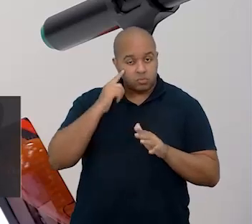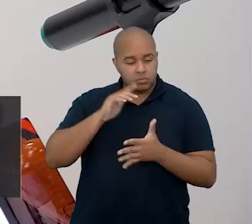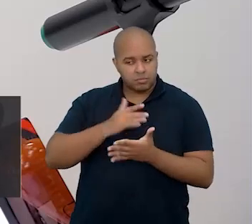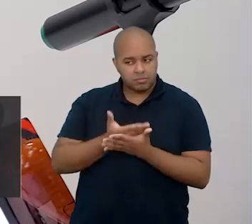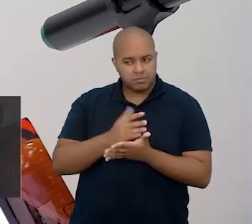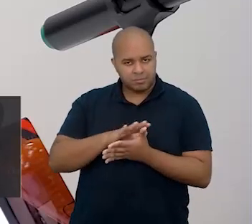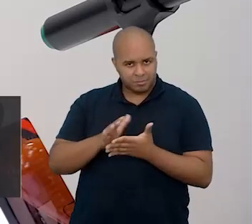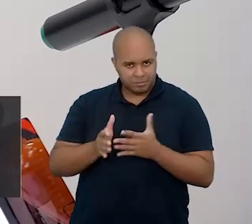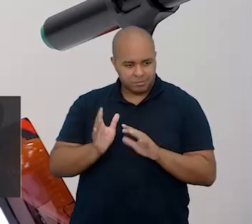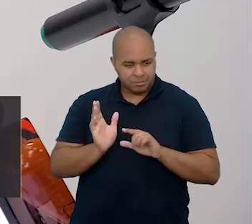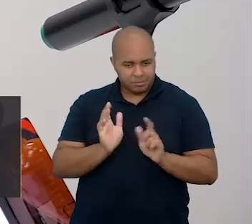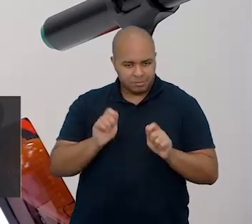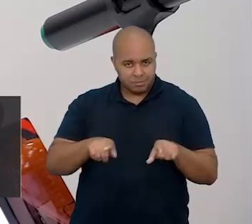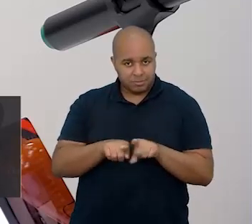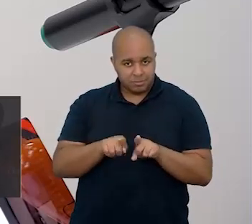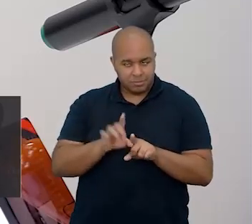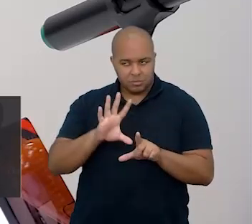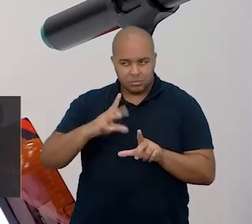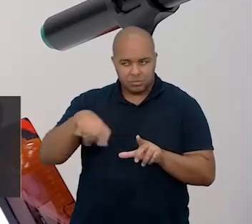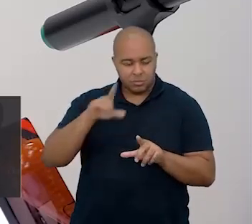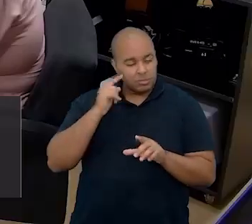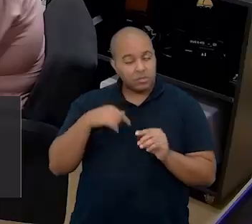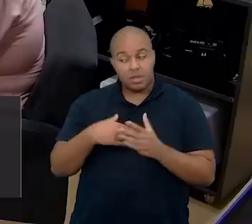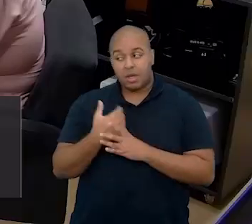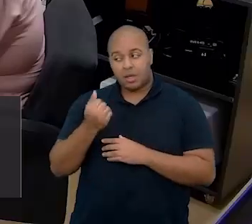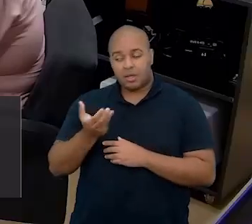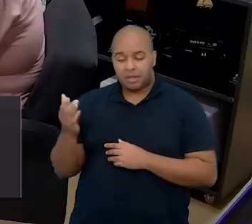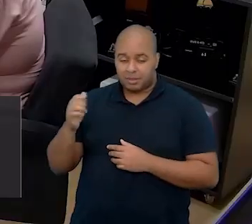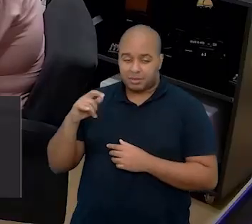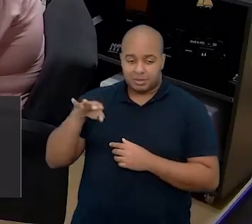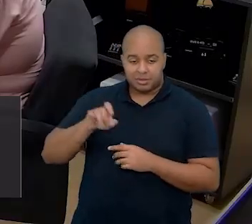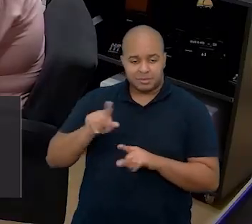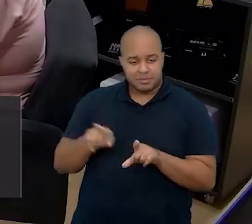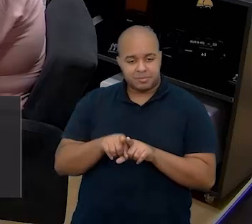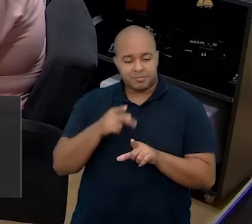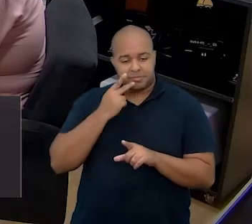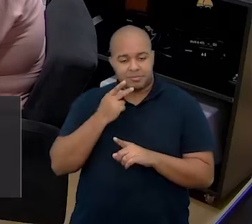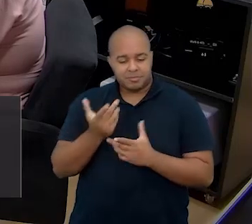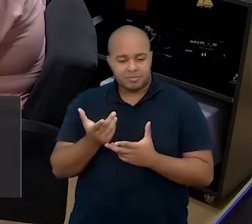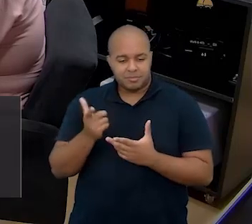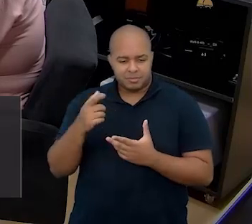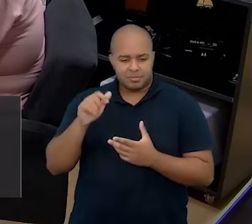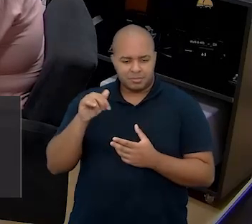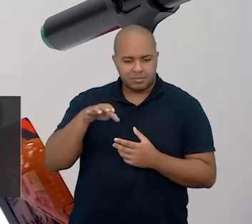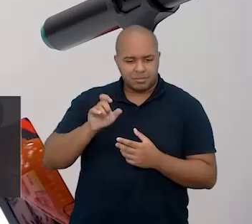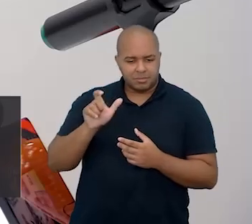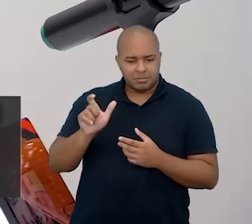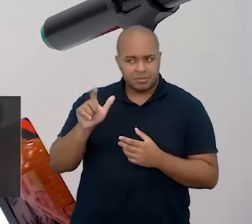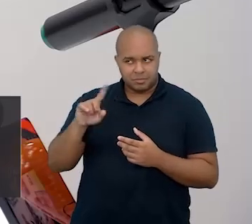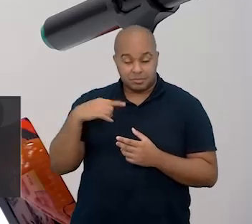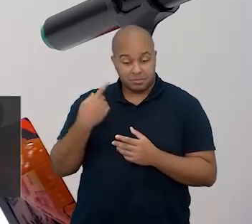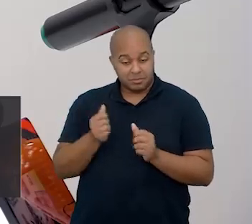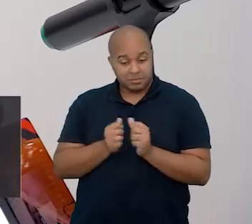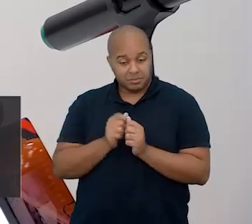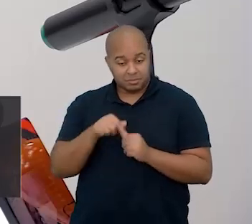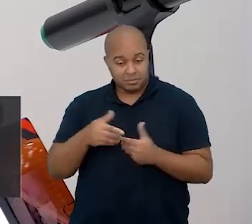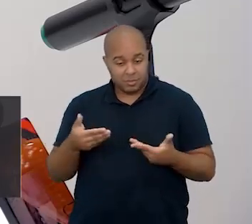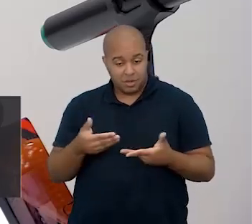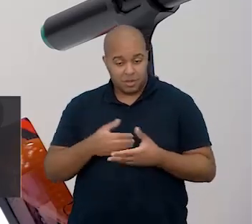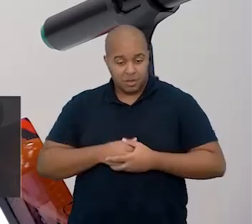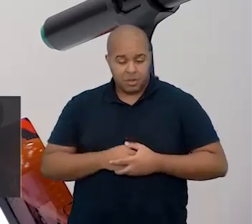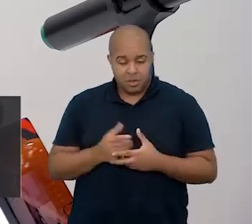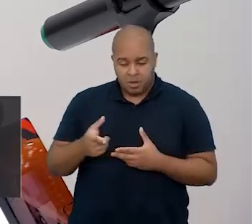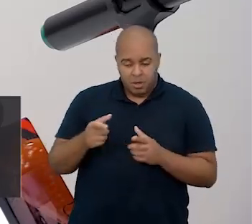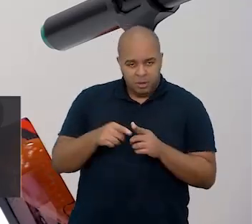isso ser possível. E sobre a Ângela, eu não poderia deixar de dizer também que a Ângela, a nossa companheira de hoje